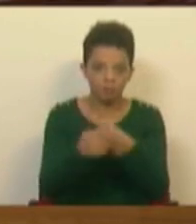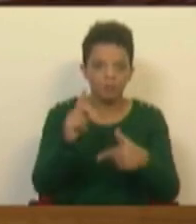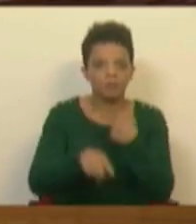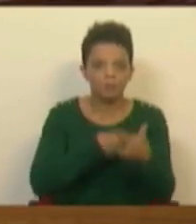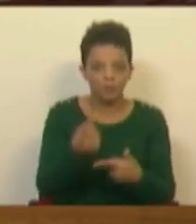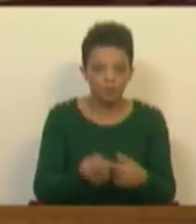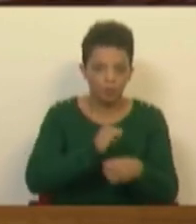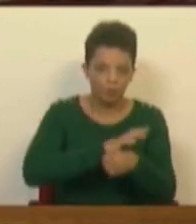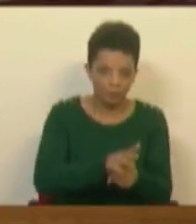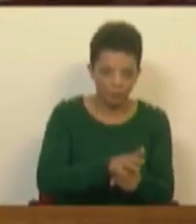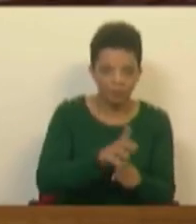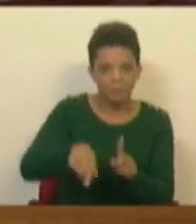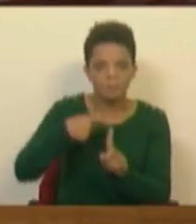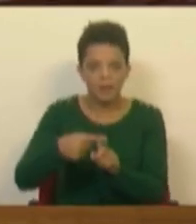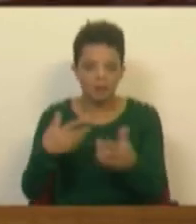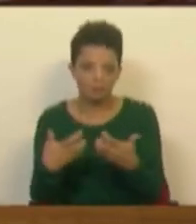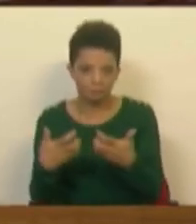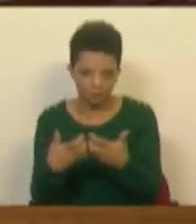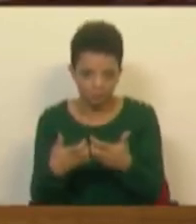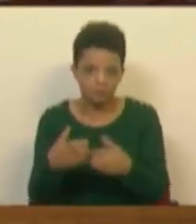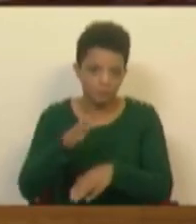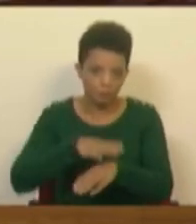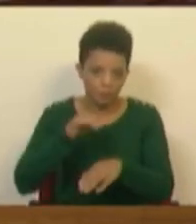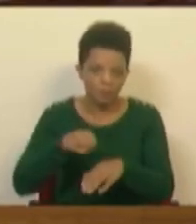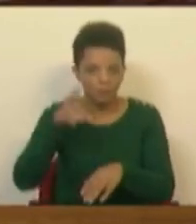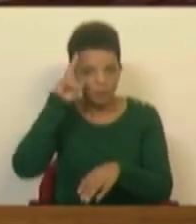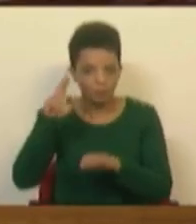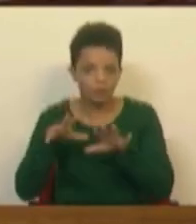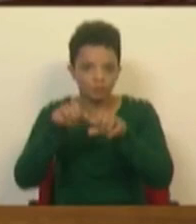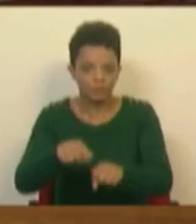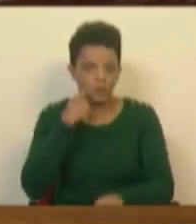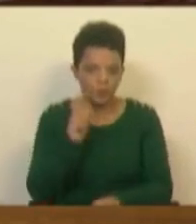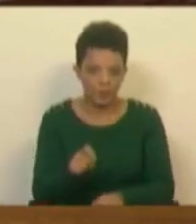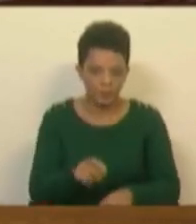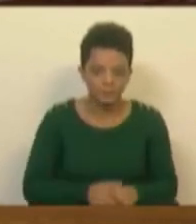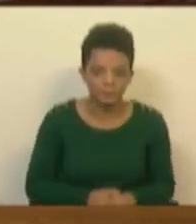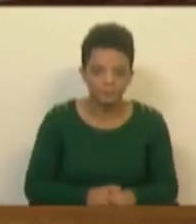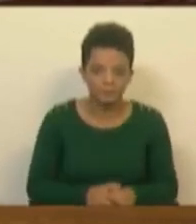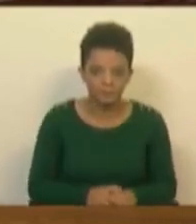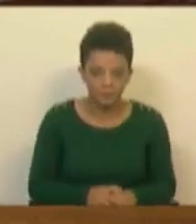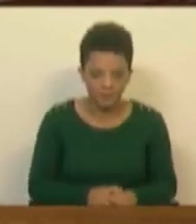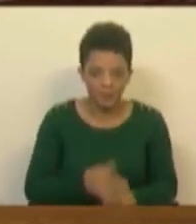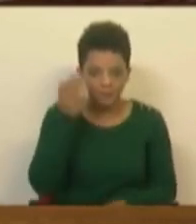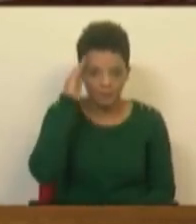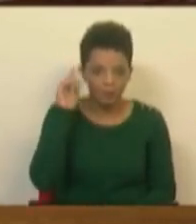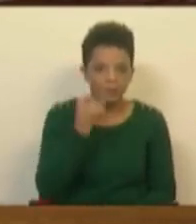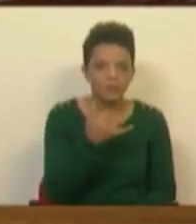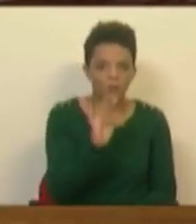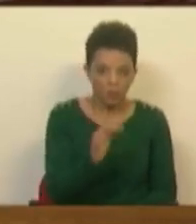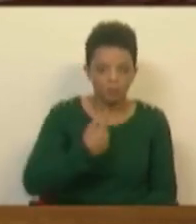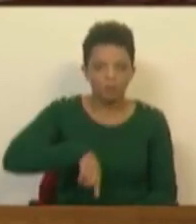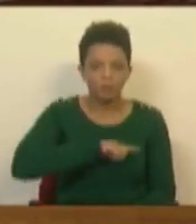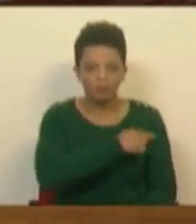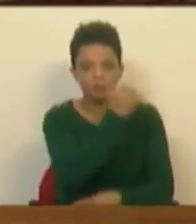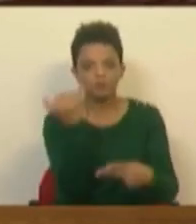-Covid, juntou-se a guerra causada pela invasão da Rússia à Ucrânia, 24 de fevereiro. Estávamos no